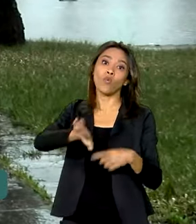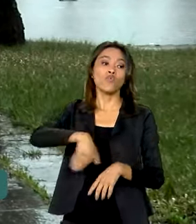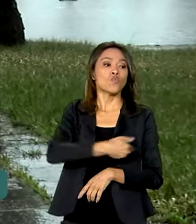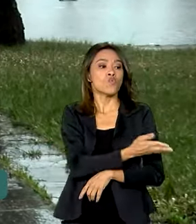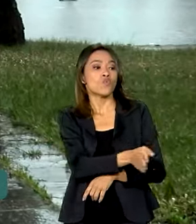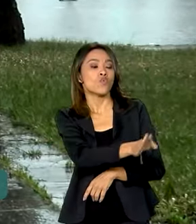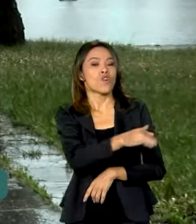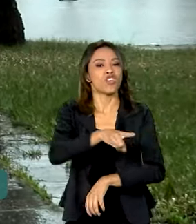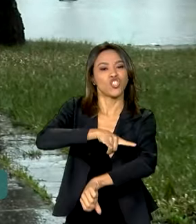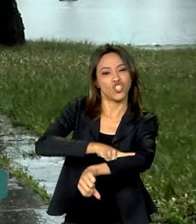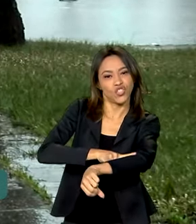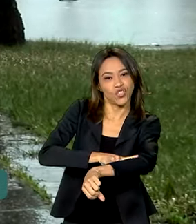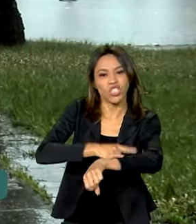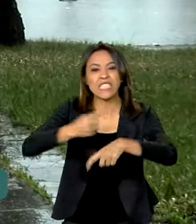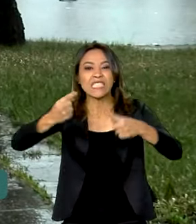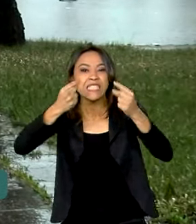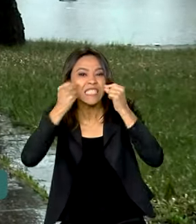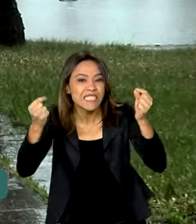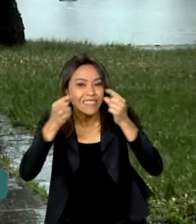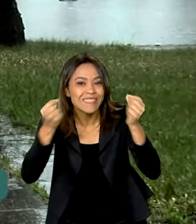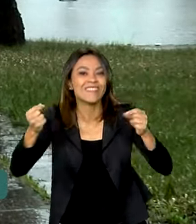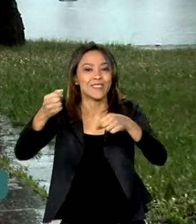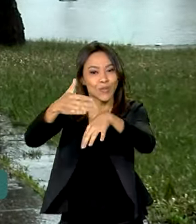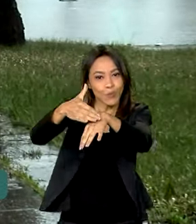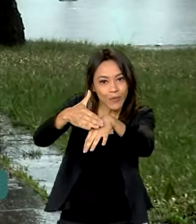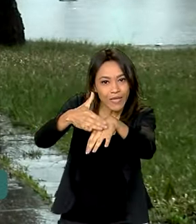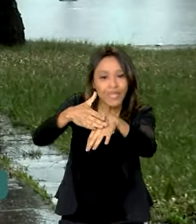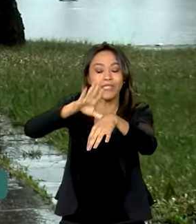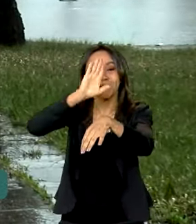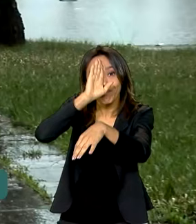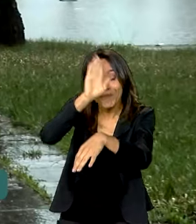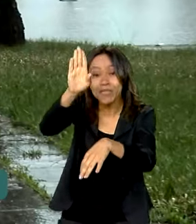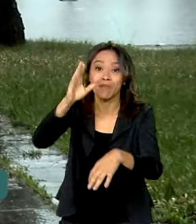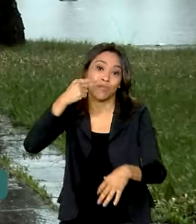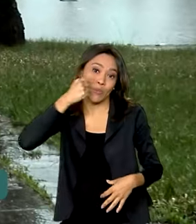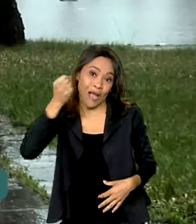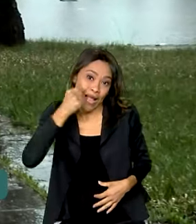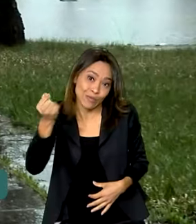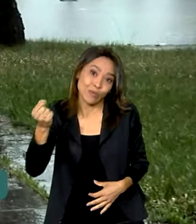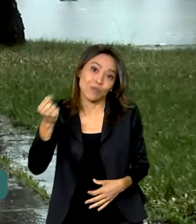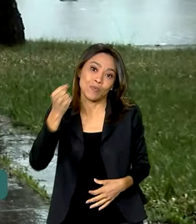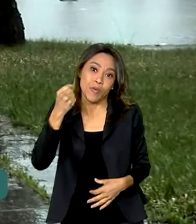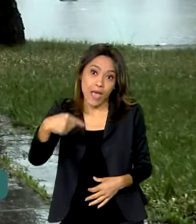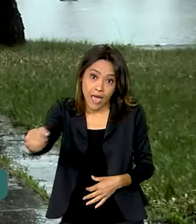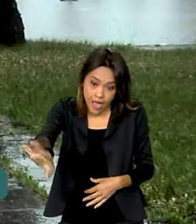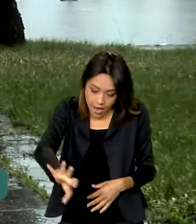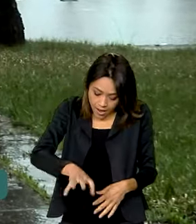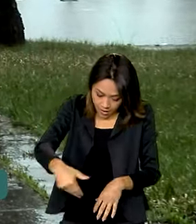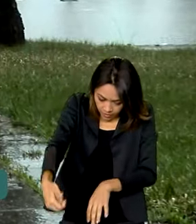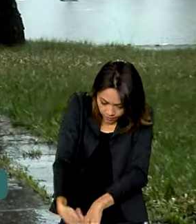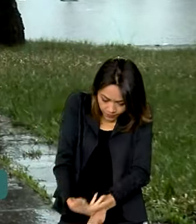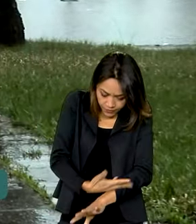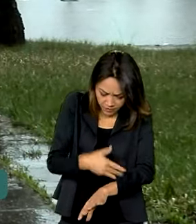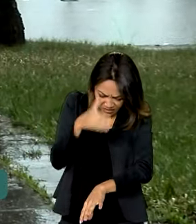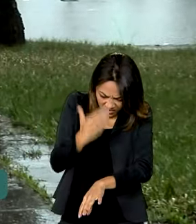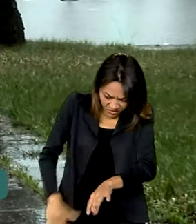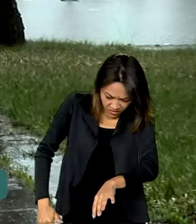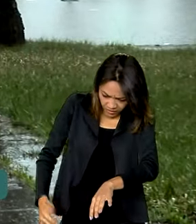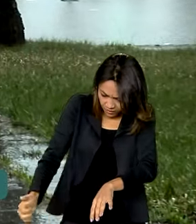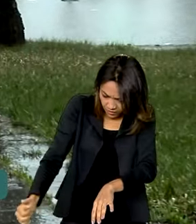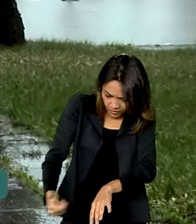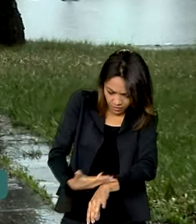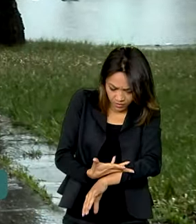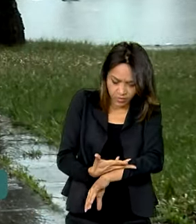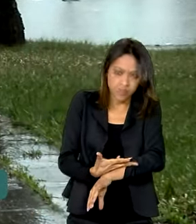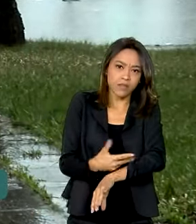à urina de animais infectados, principalmente os ratos. Ela entra no corpo por meio de lesões na pele